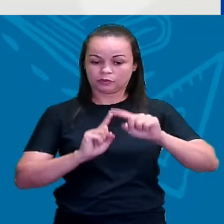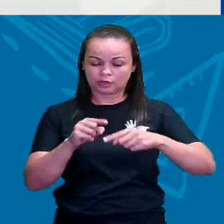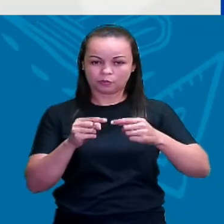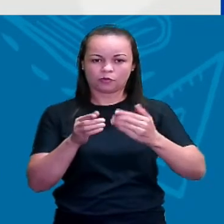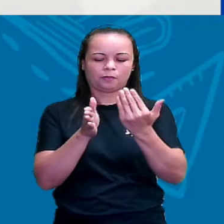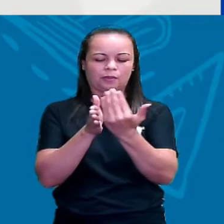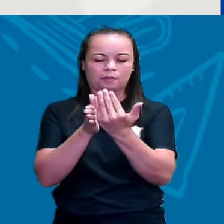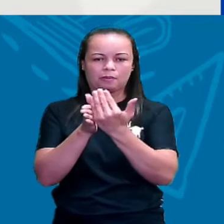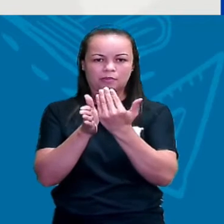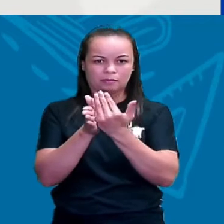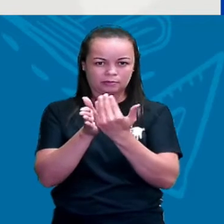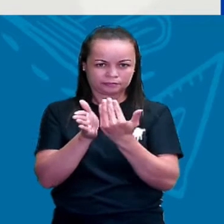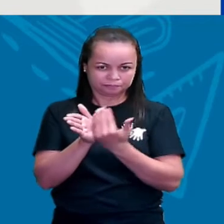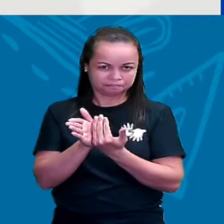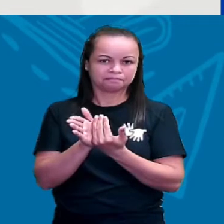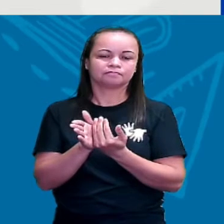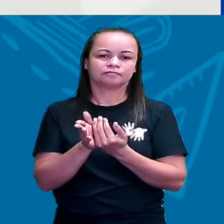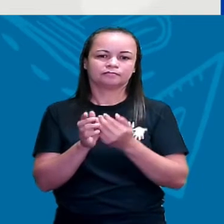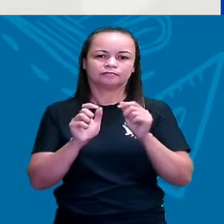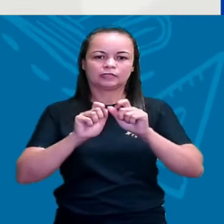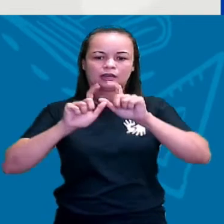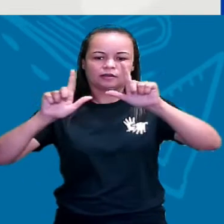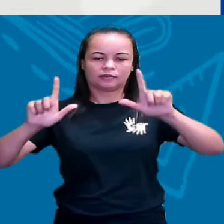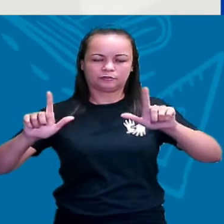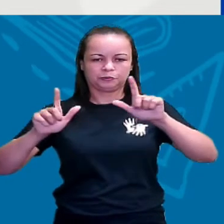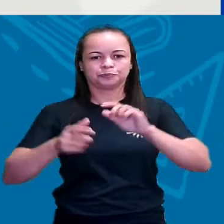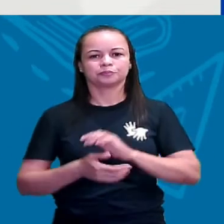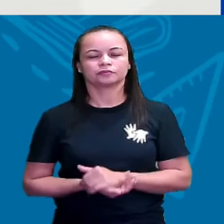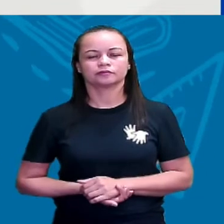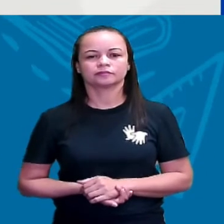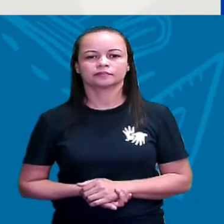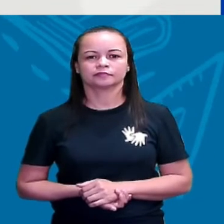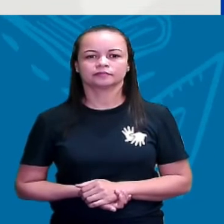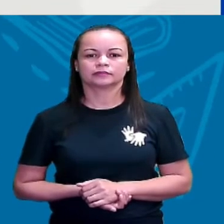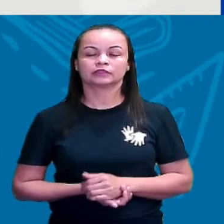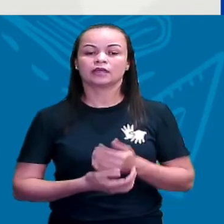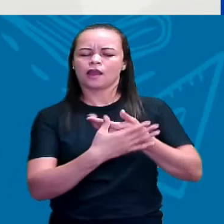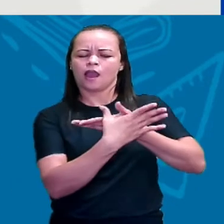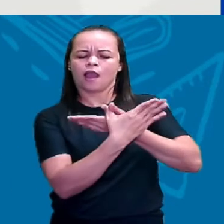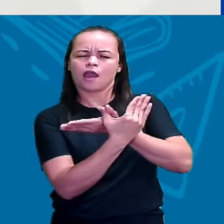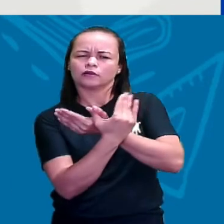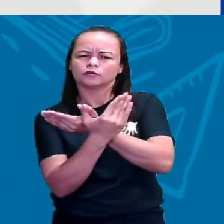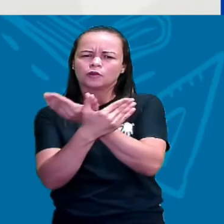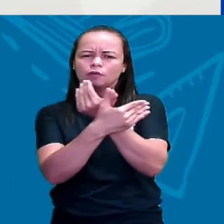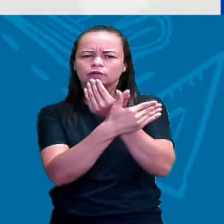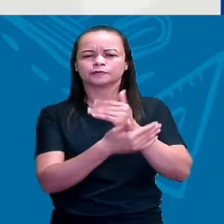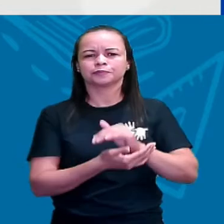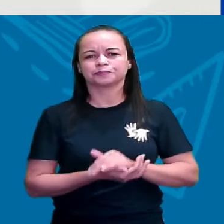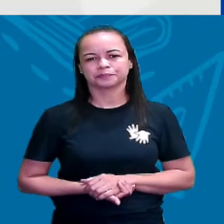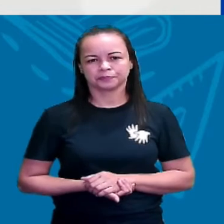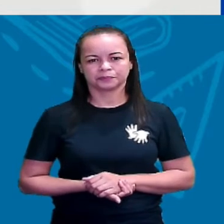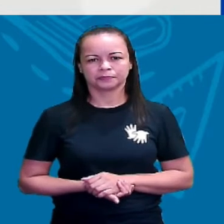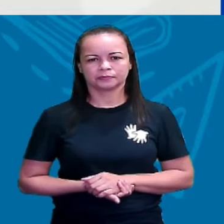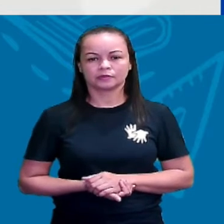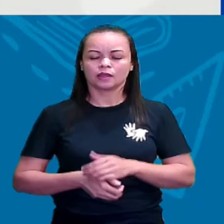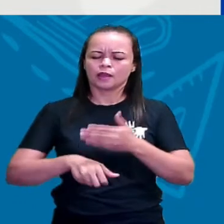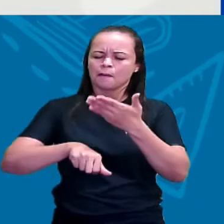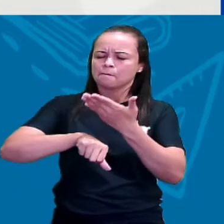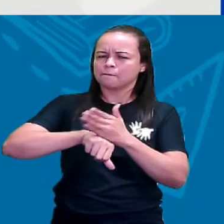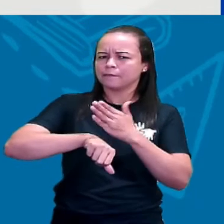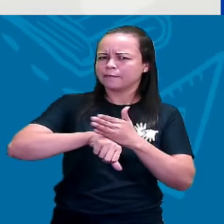acompanhando ela lá na tela. As borboletas. Brancas,